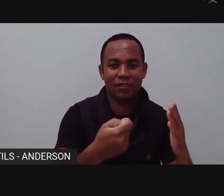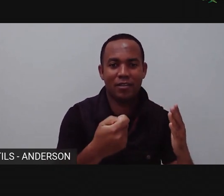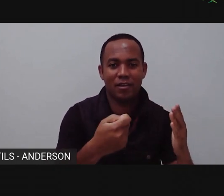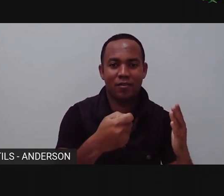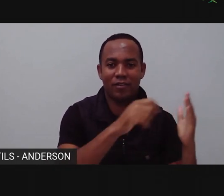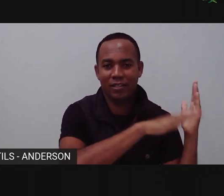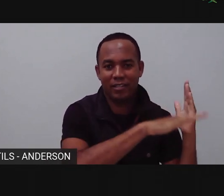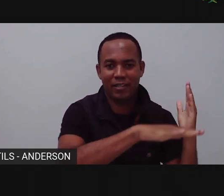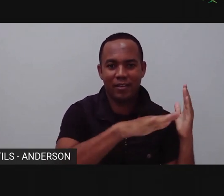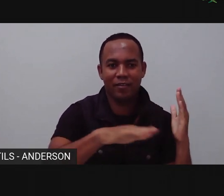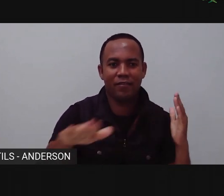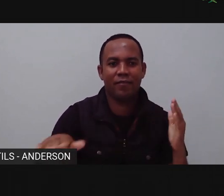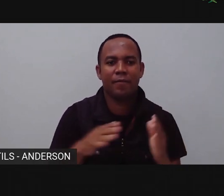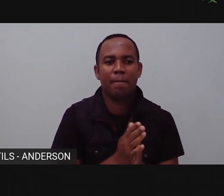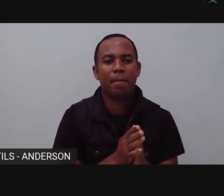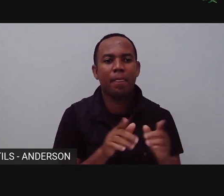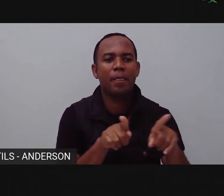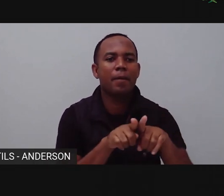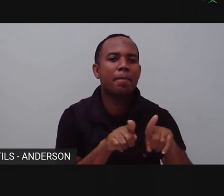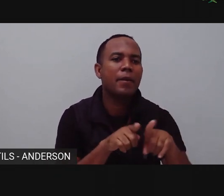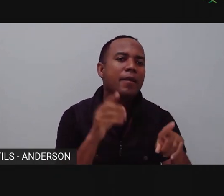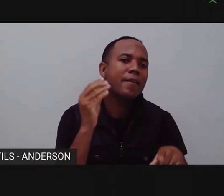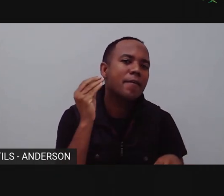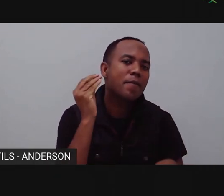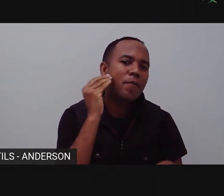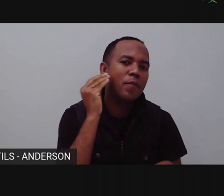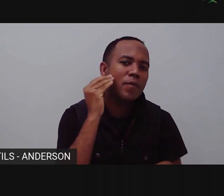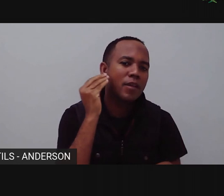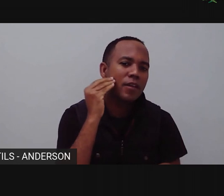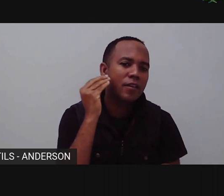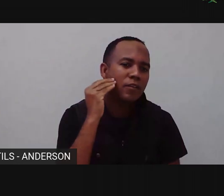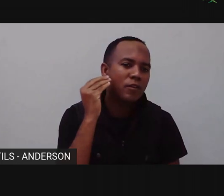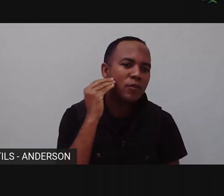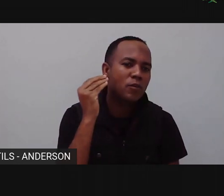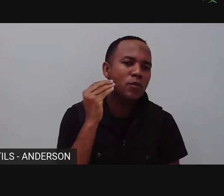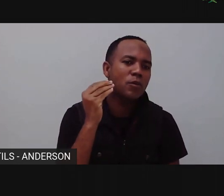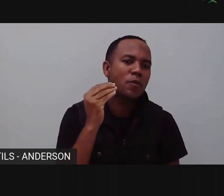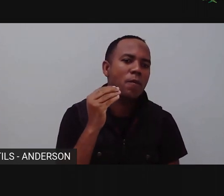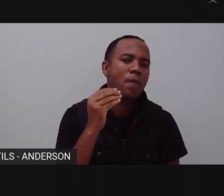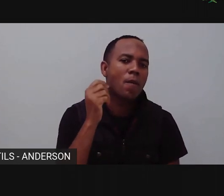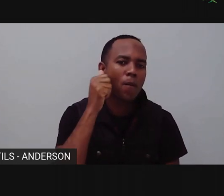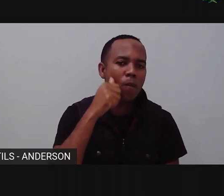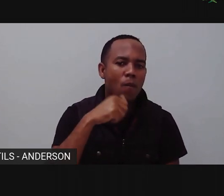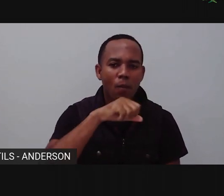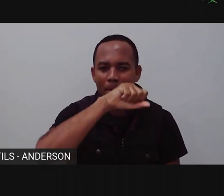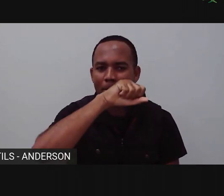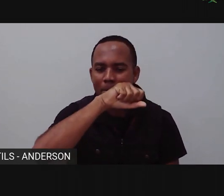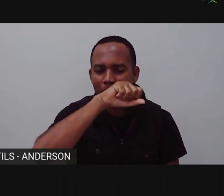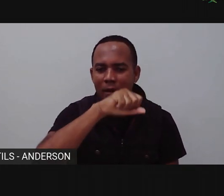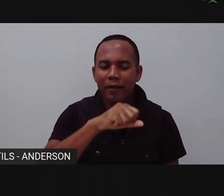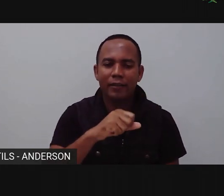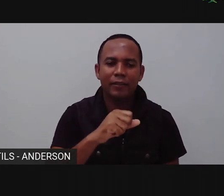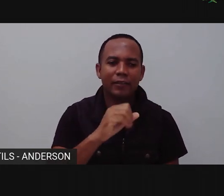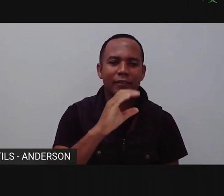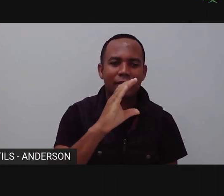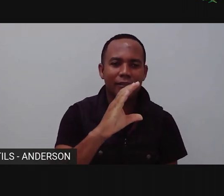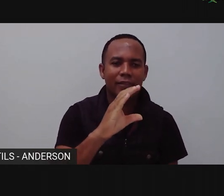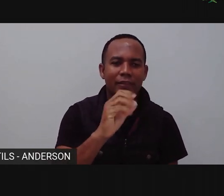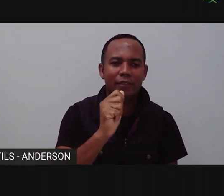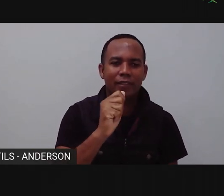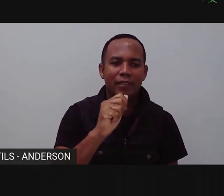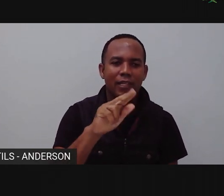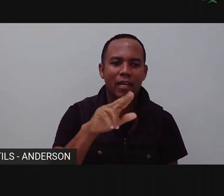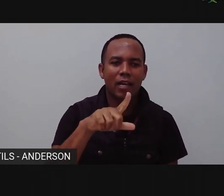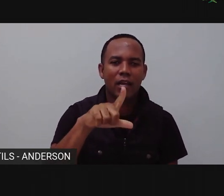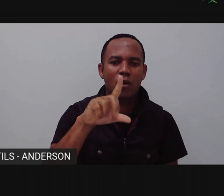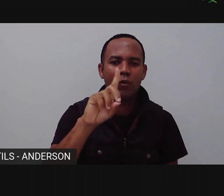pra Cláudia, né? Que é uma mãezona, né? E que tá sempre presente aí, nas